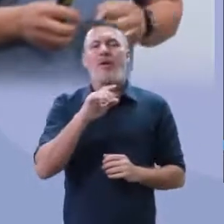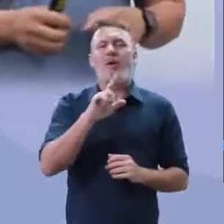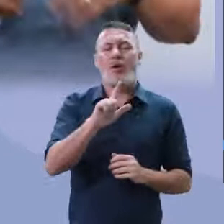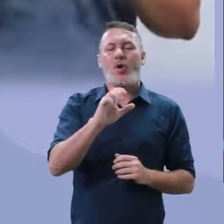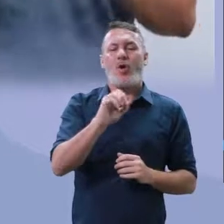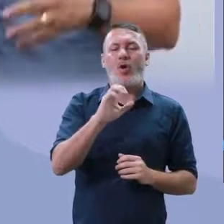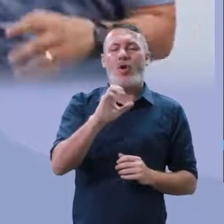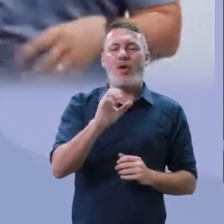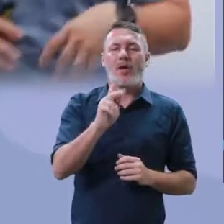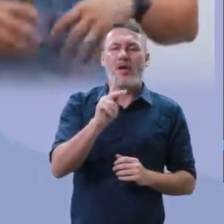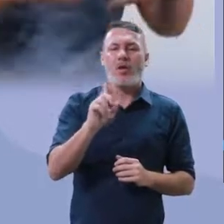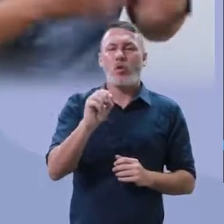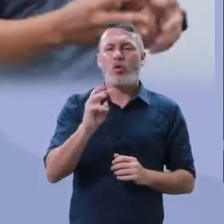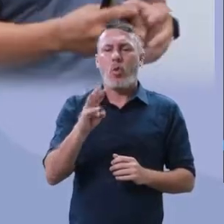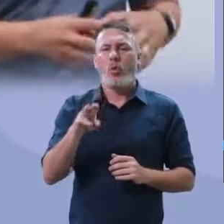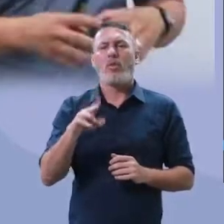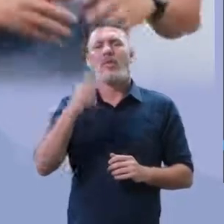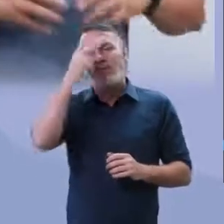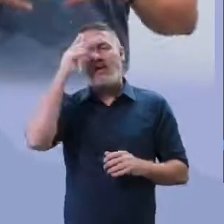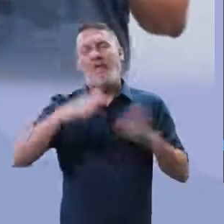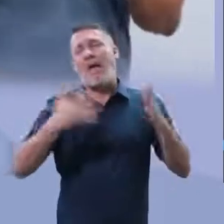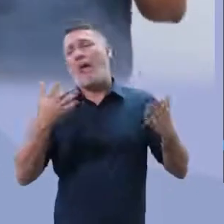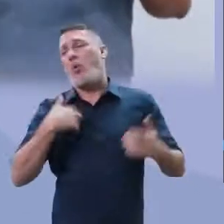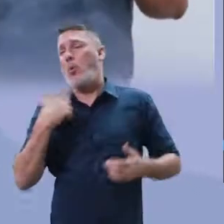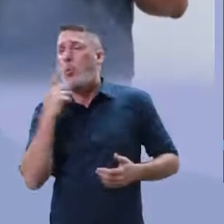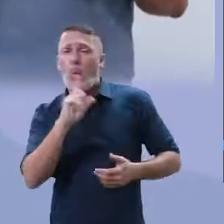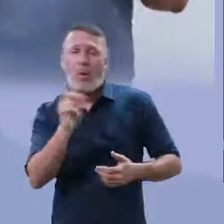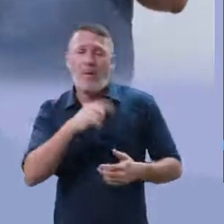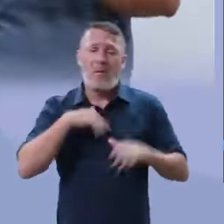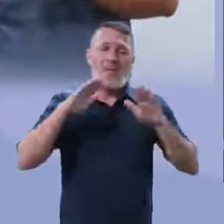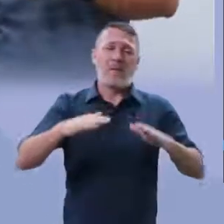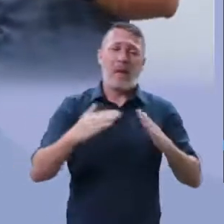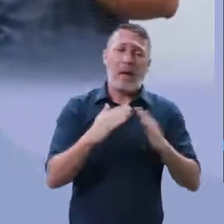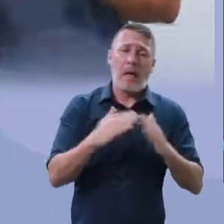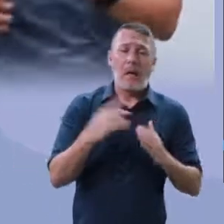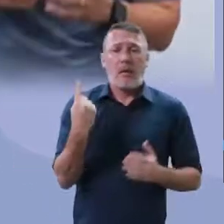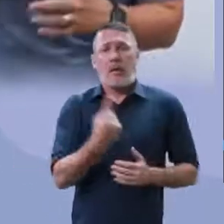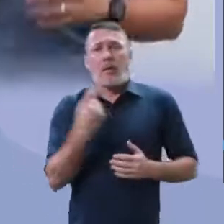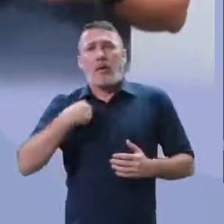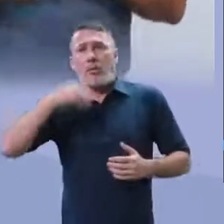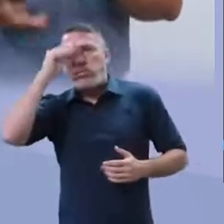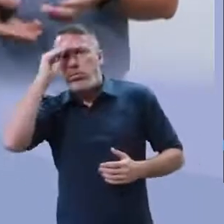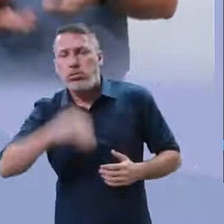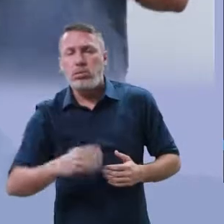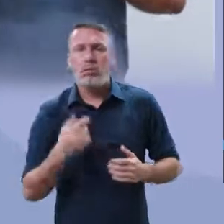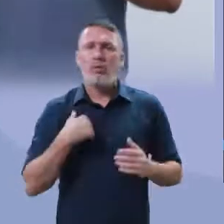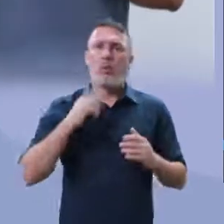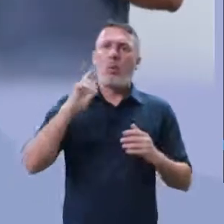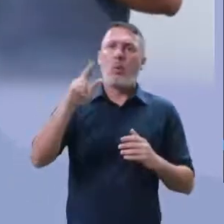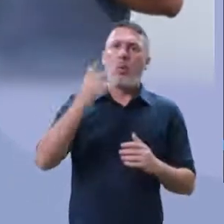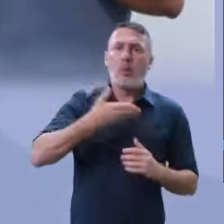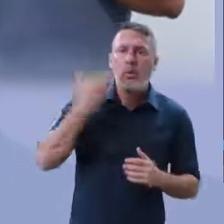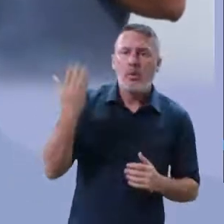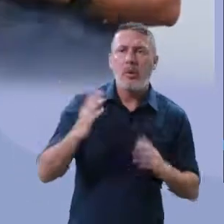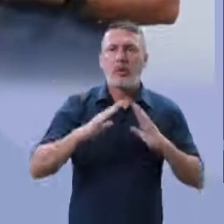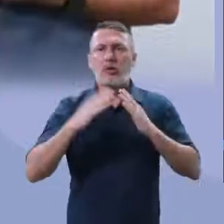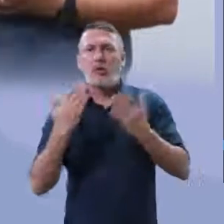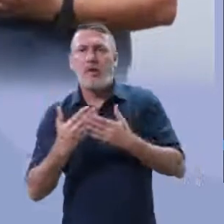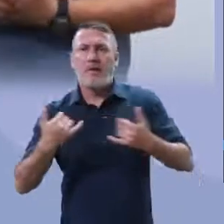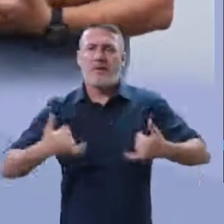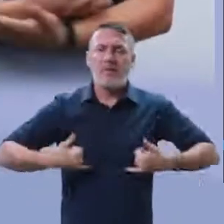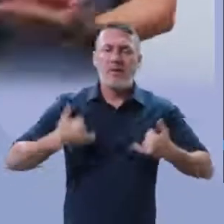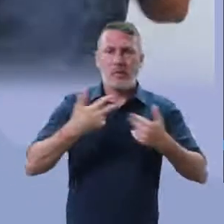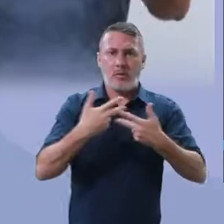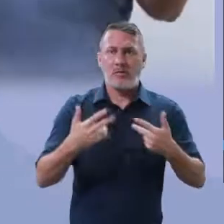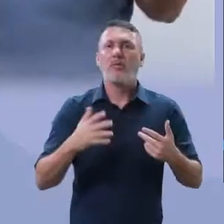mais ficar em casa, escolas, não posso mais sair, não posso mais para as festas. Mas o que isso ia ocasionar nas famílias? Nós